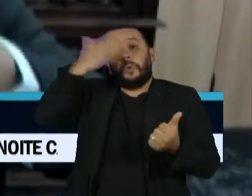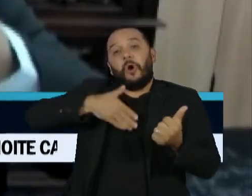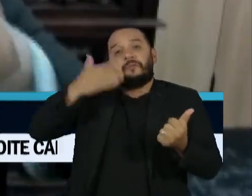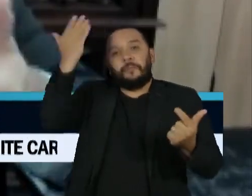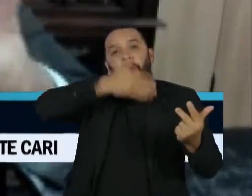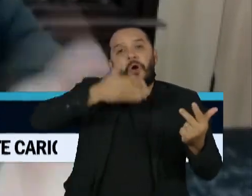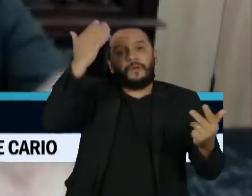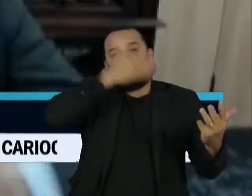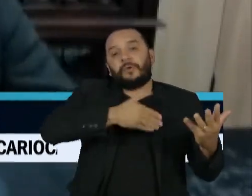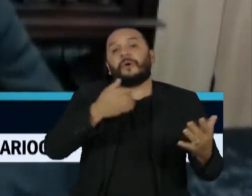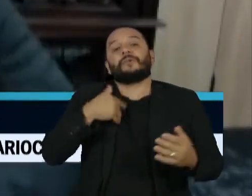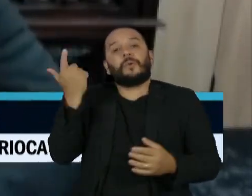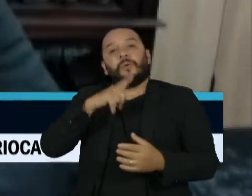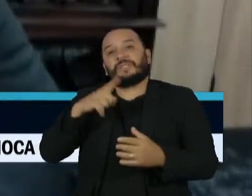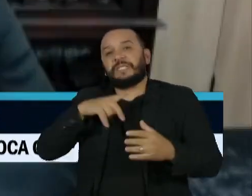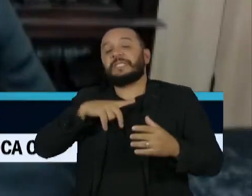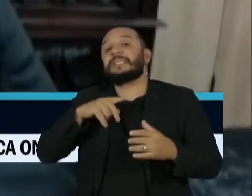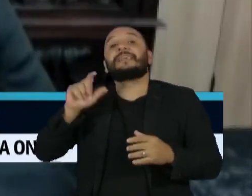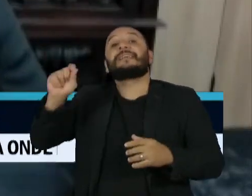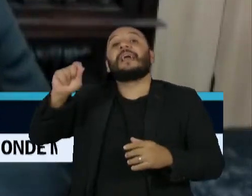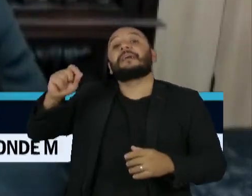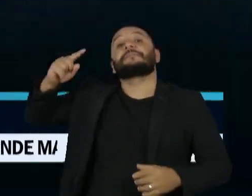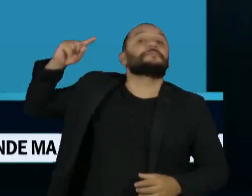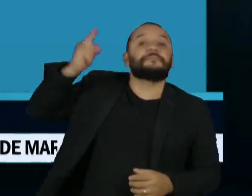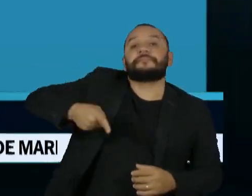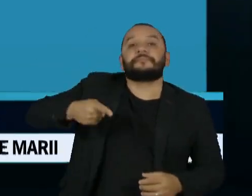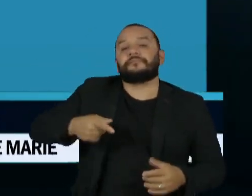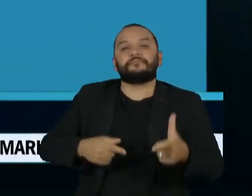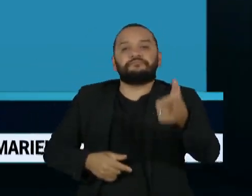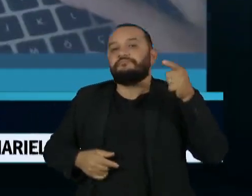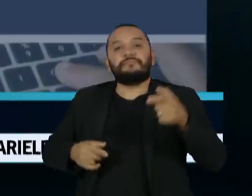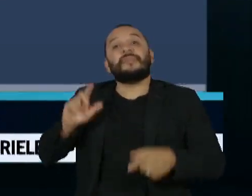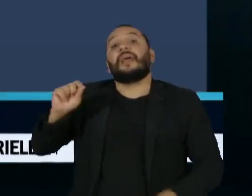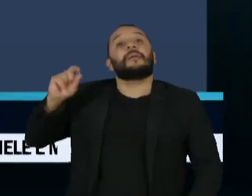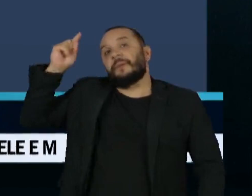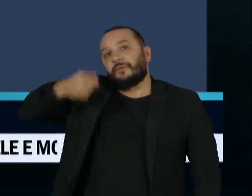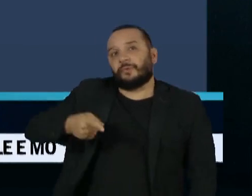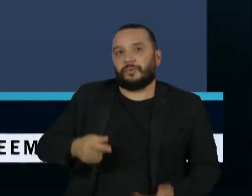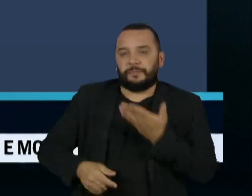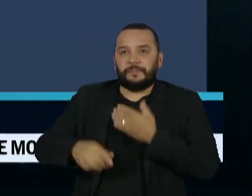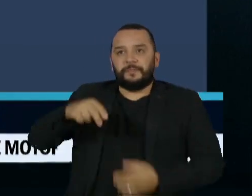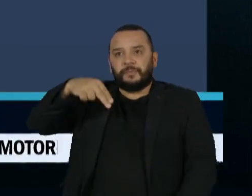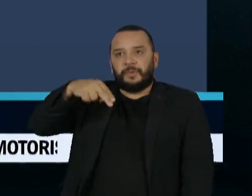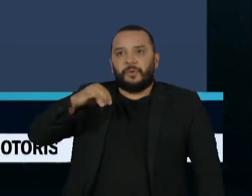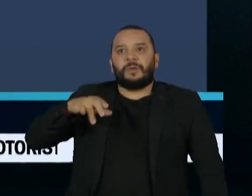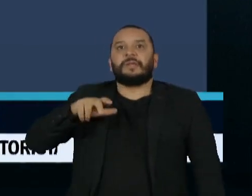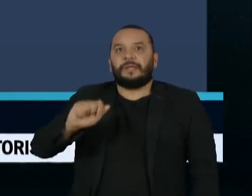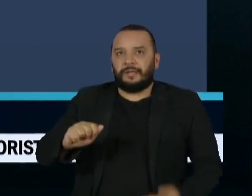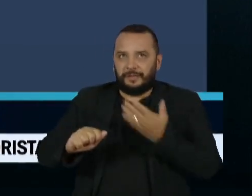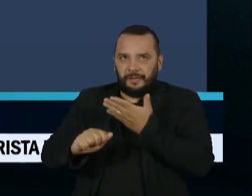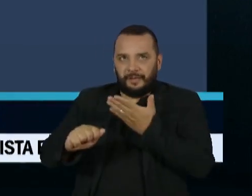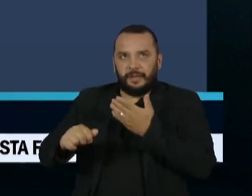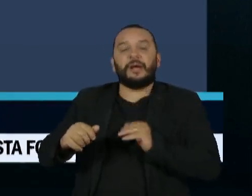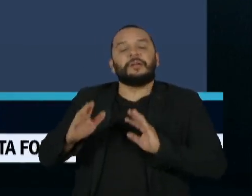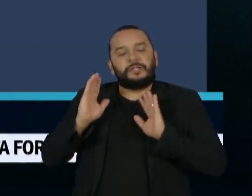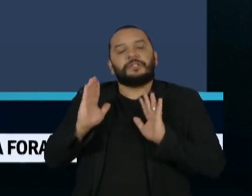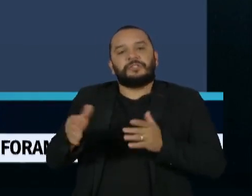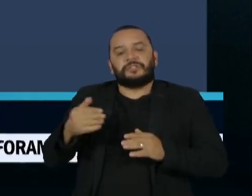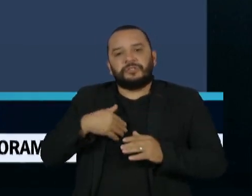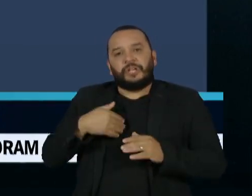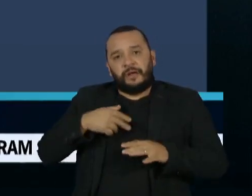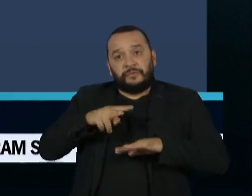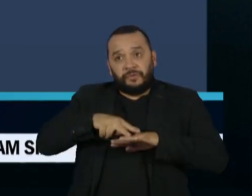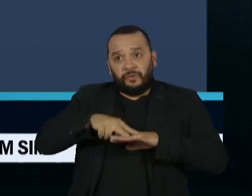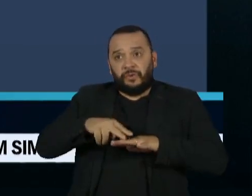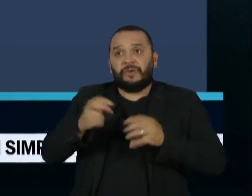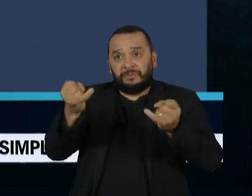à autoria intelectual dos crimes cometidos. Em uma rede social, Mônica Benício, viúva de Marielle, cobrou celeridade de uma